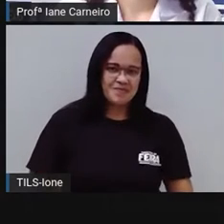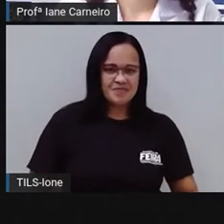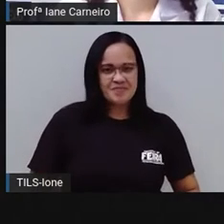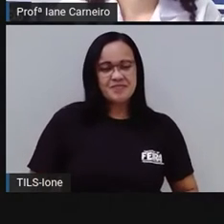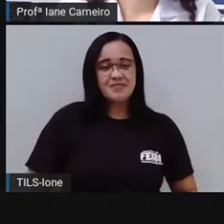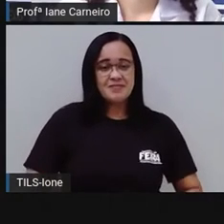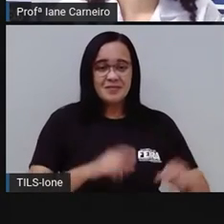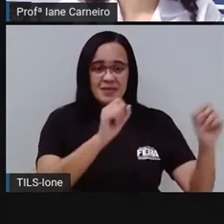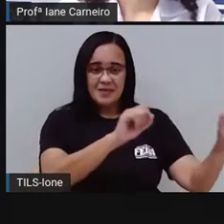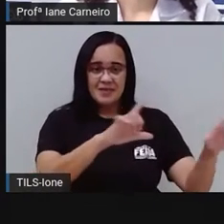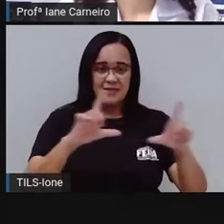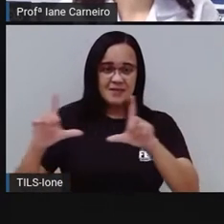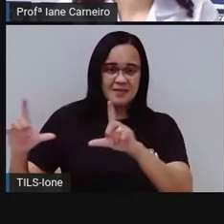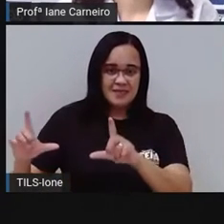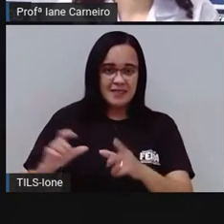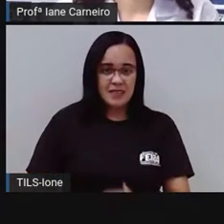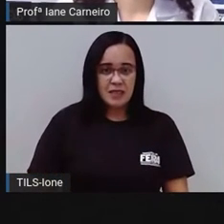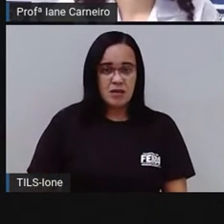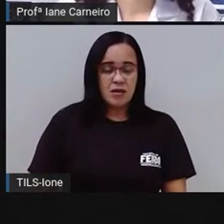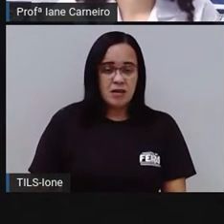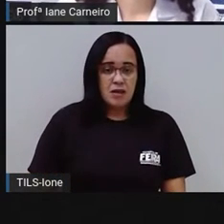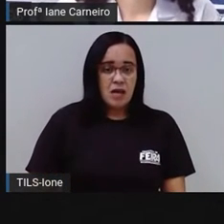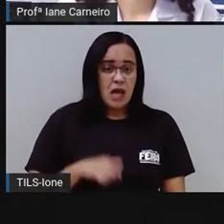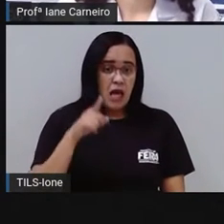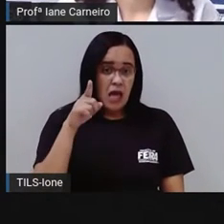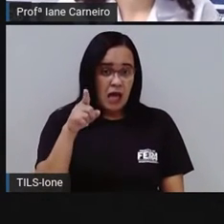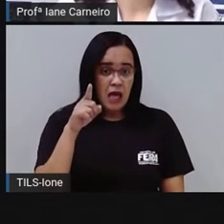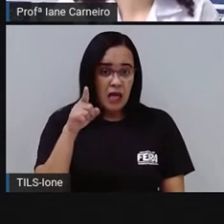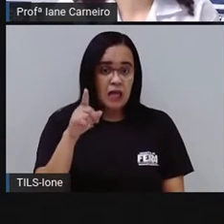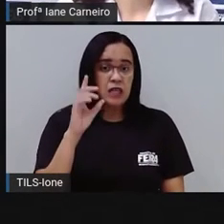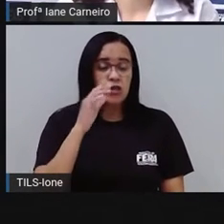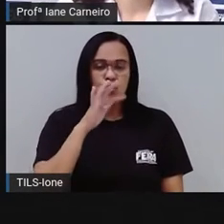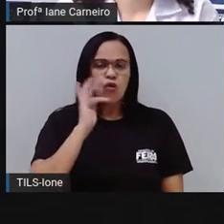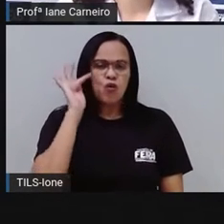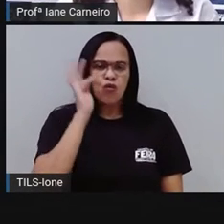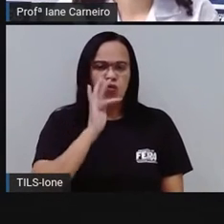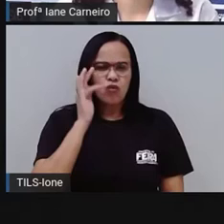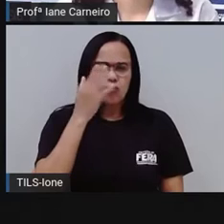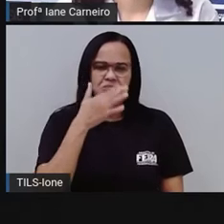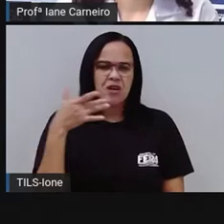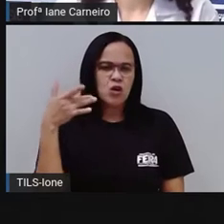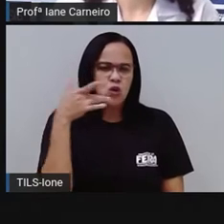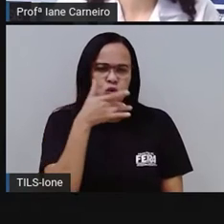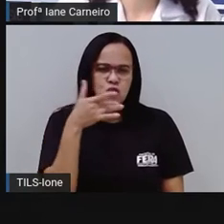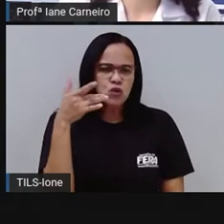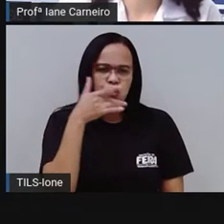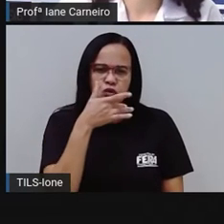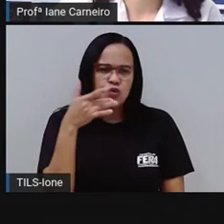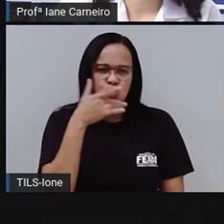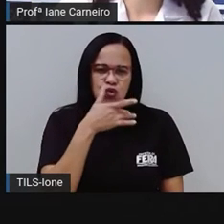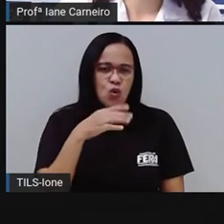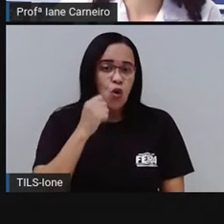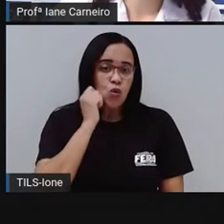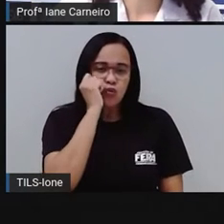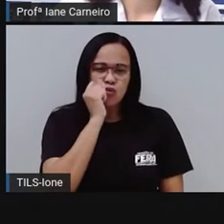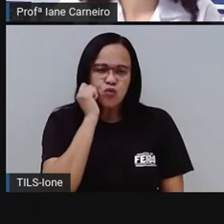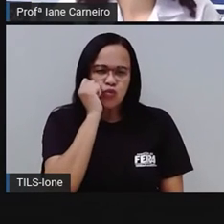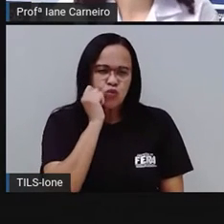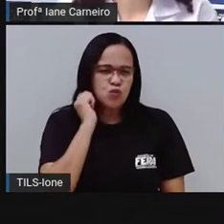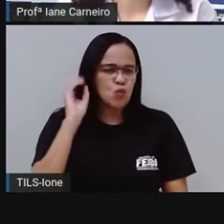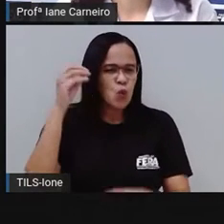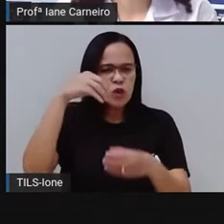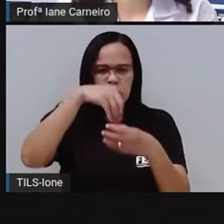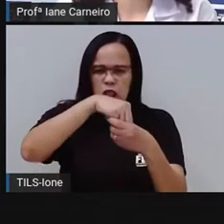Próximo. A castanha deste fruto é gostosa para chuchu. E o suco de sua polpa,